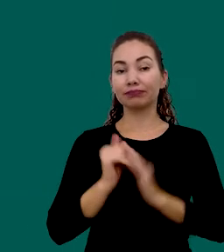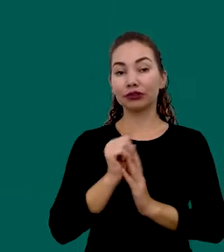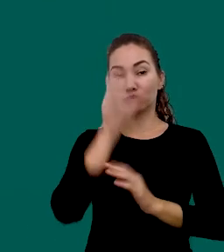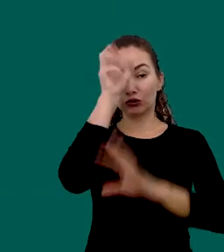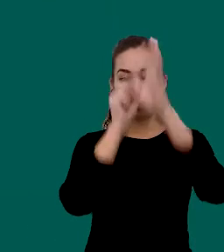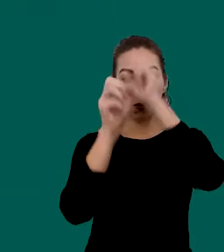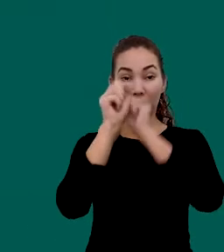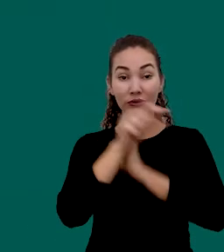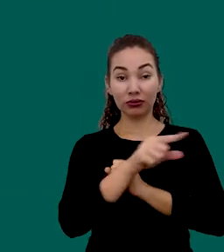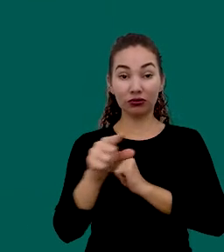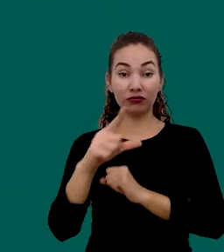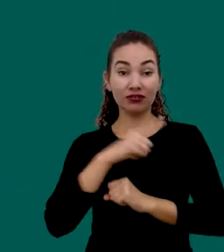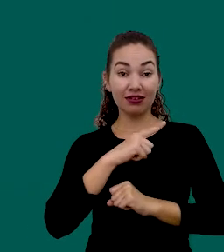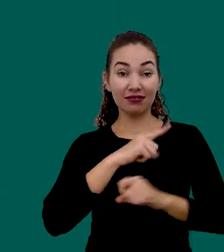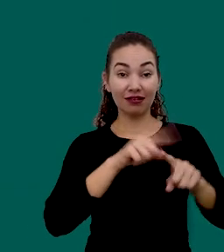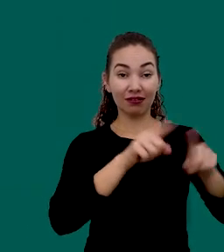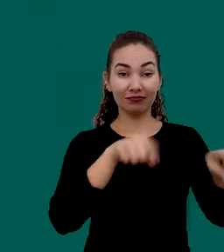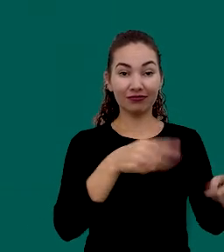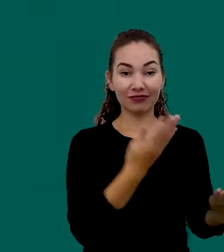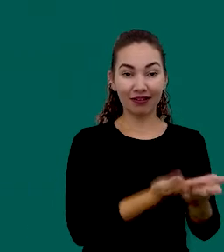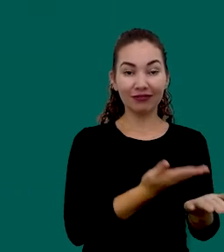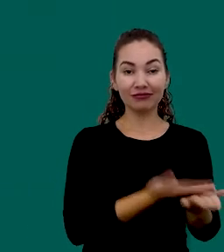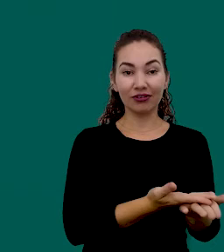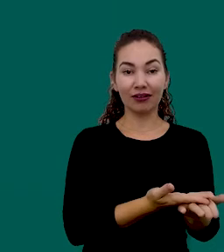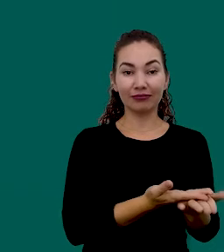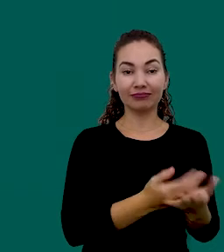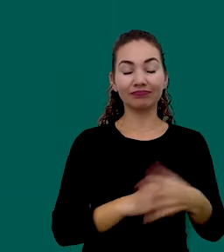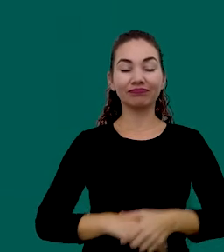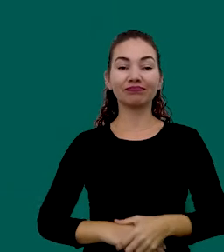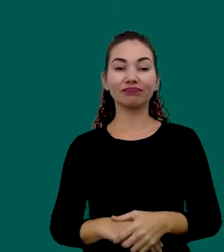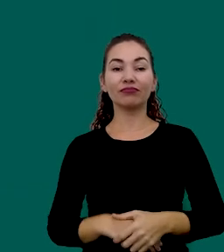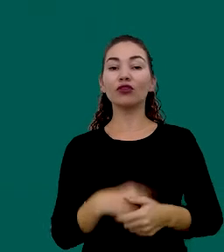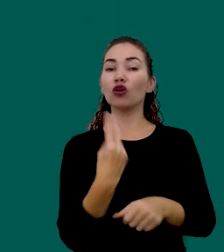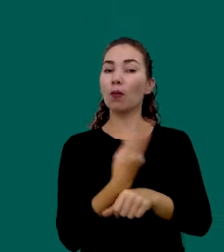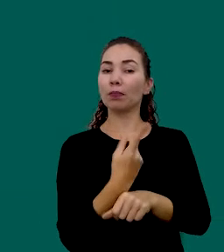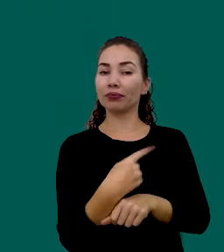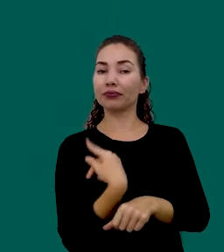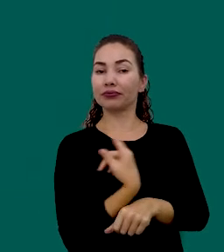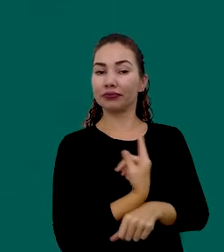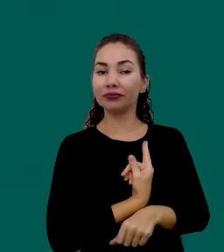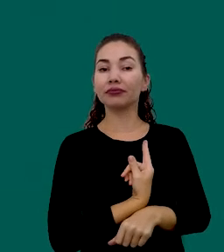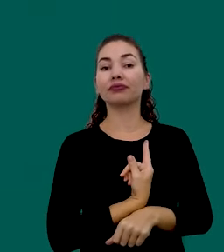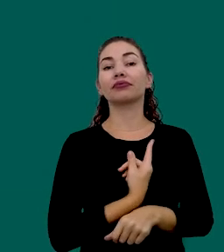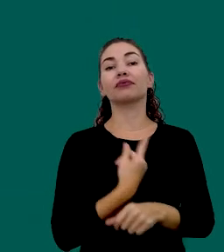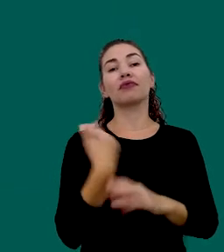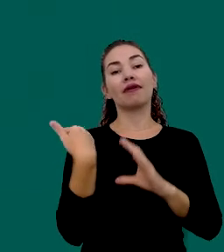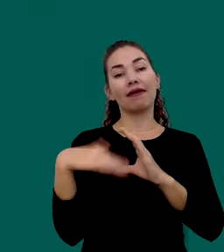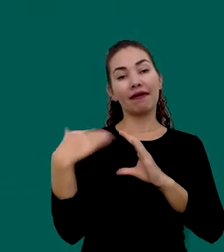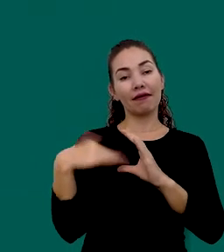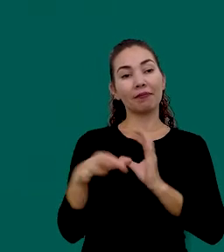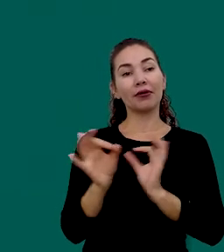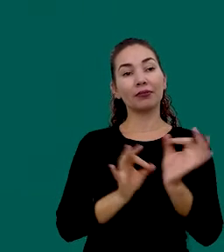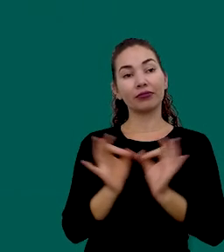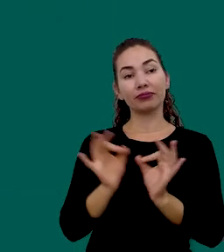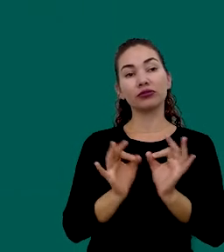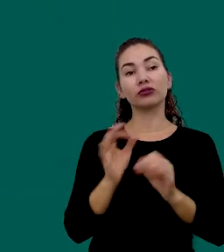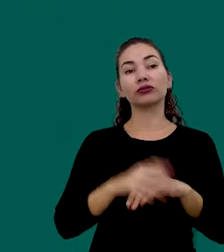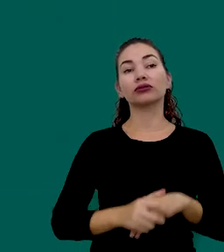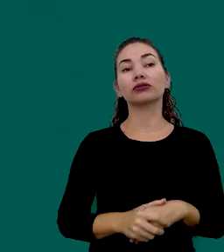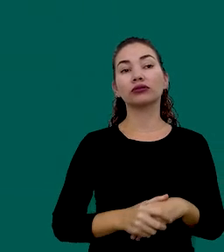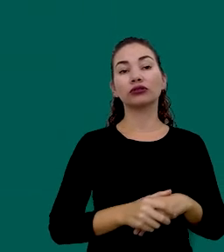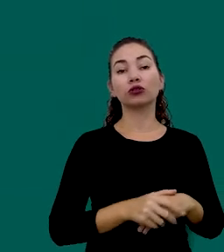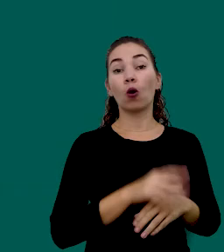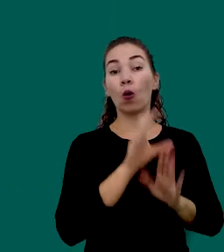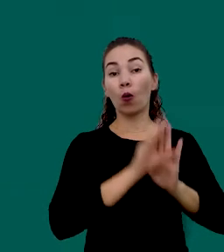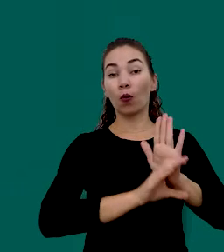aprendizado Que vocês obtêm Em sala de aula Então nos procurem Nos encaminhem E-mail Para projeto Com